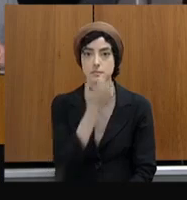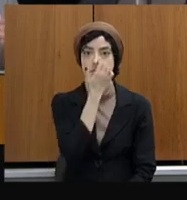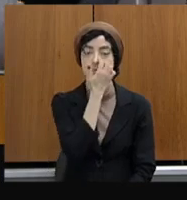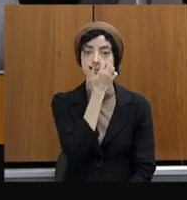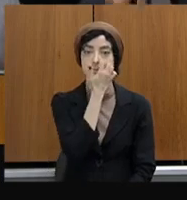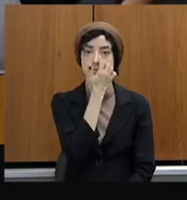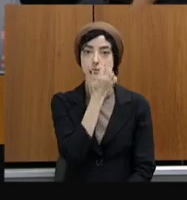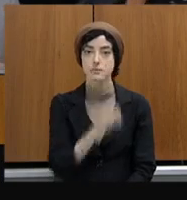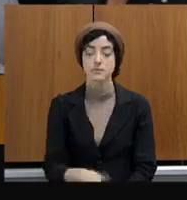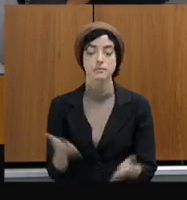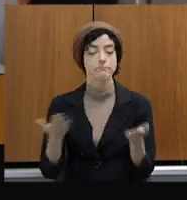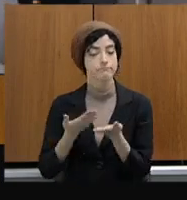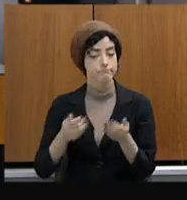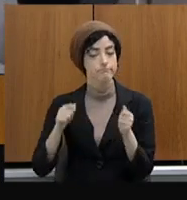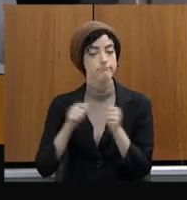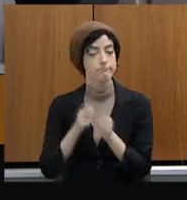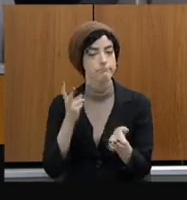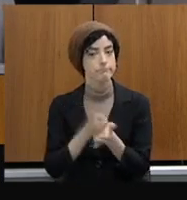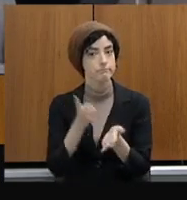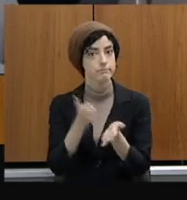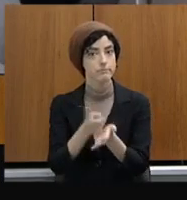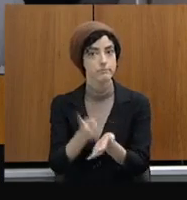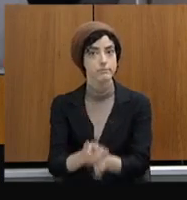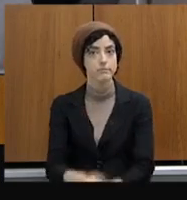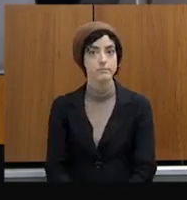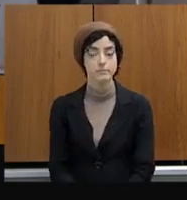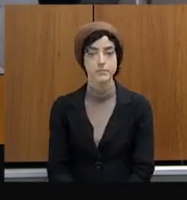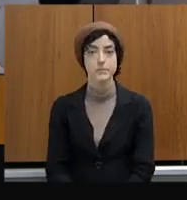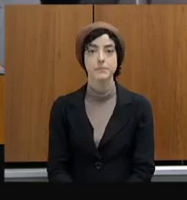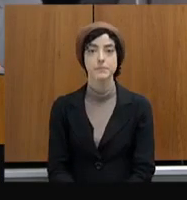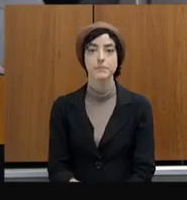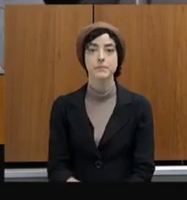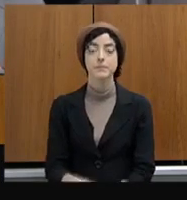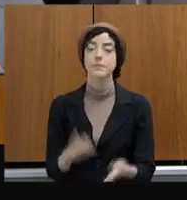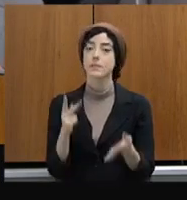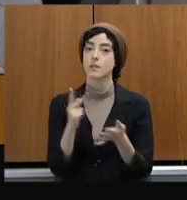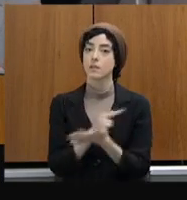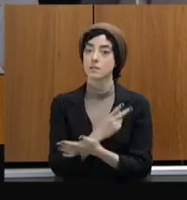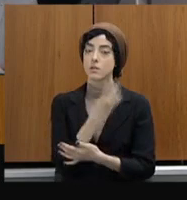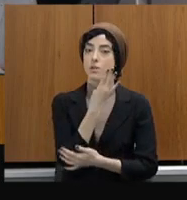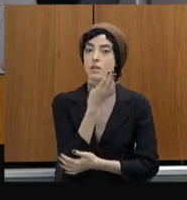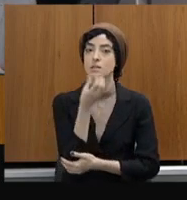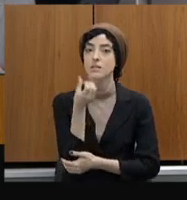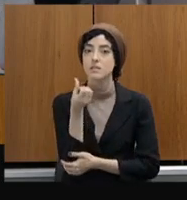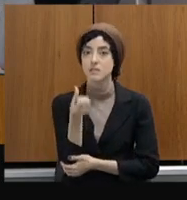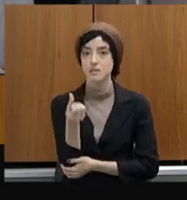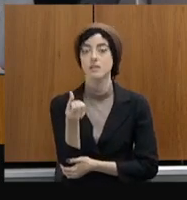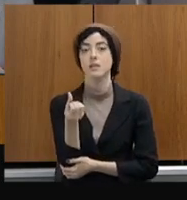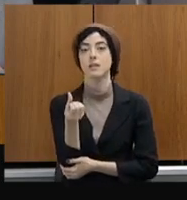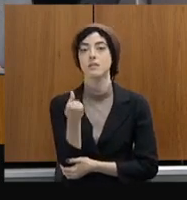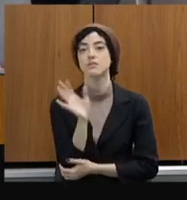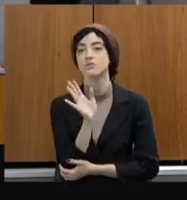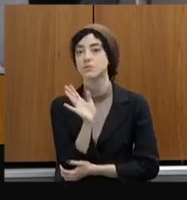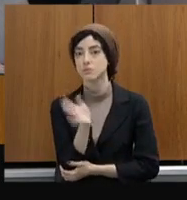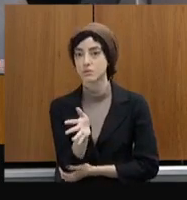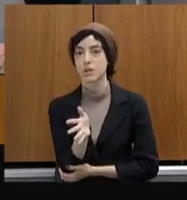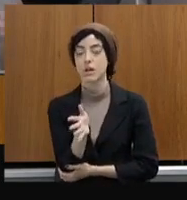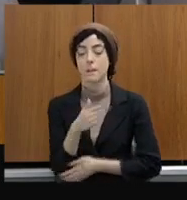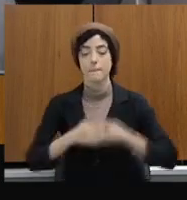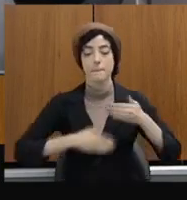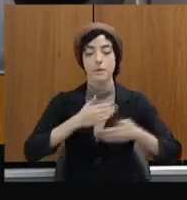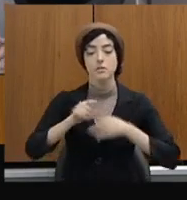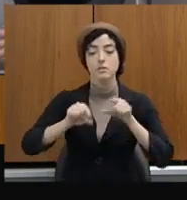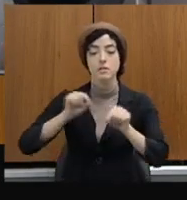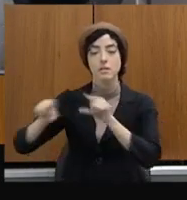fazemos. foram feitos 46 processos seletivos. Isso destaca a